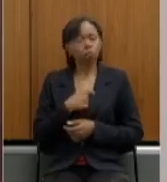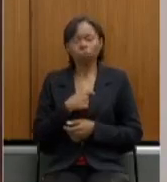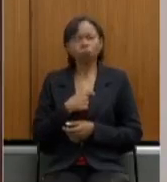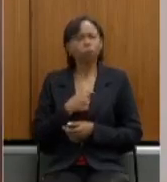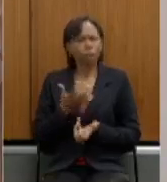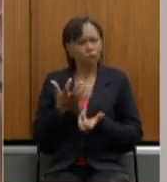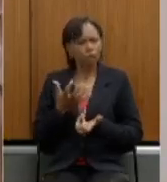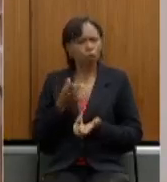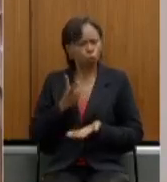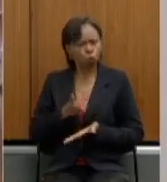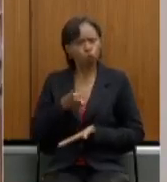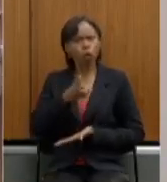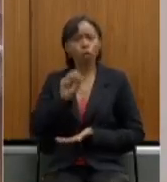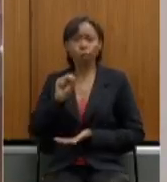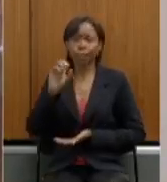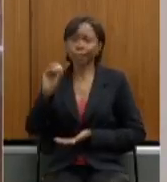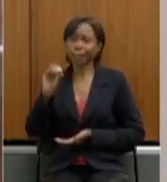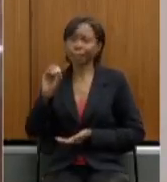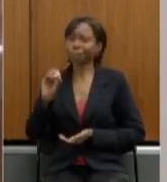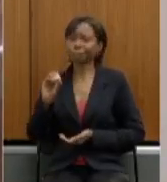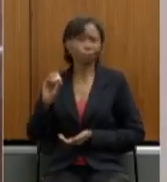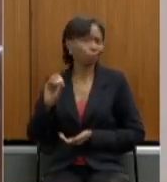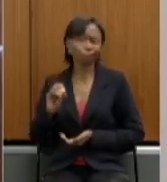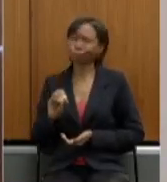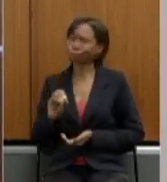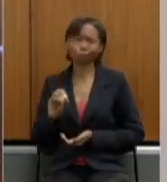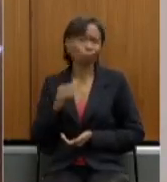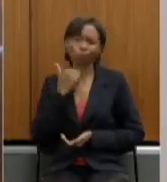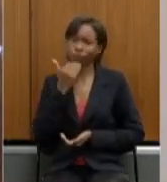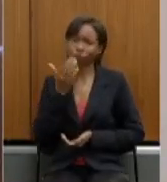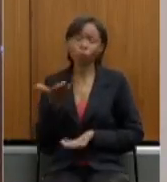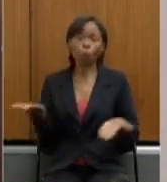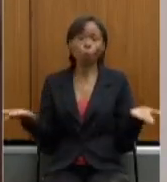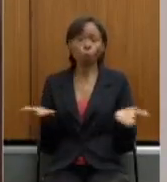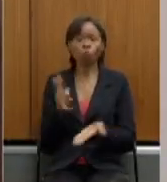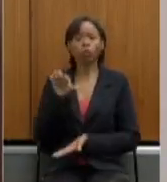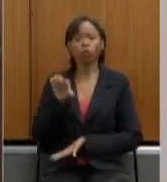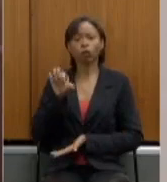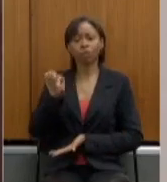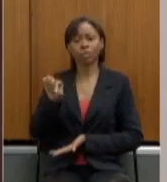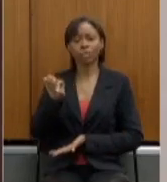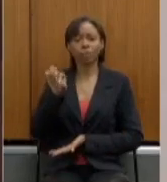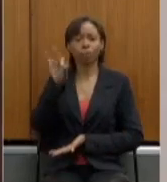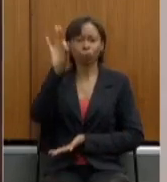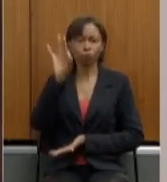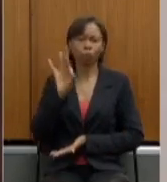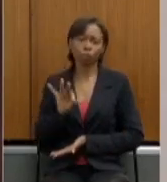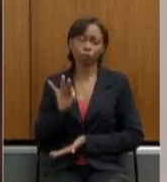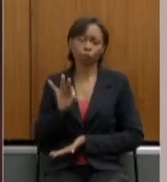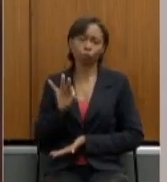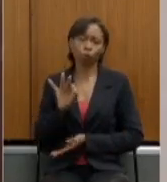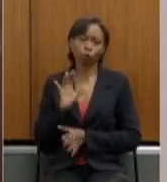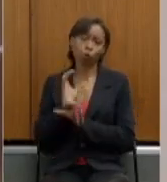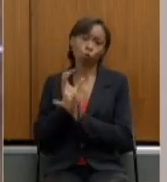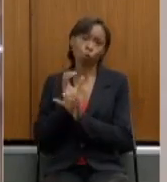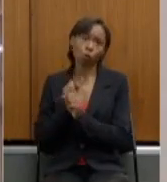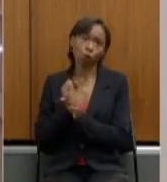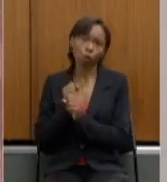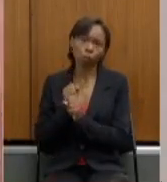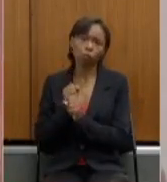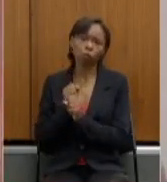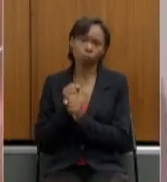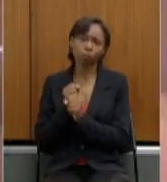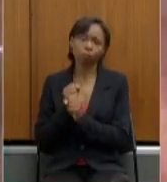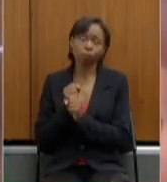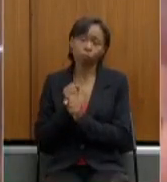% mas não foi os 100% não foi os 80% hoje são 90% do valor dos proventos então a média